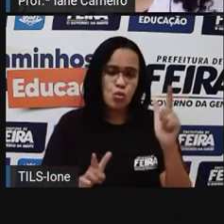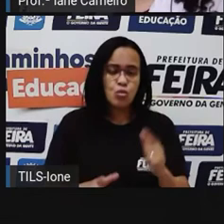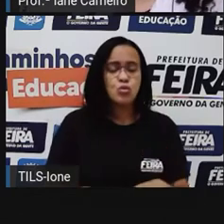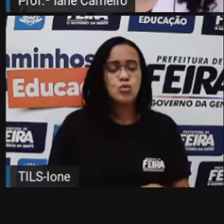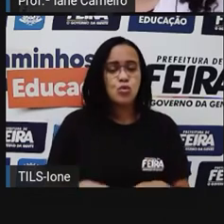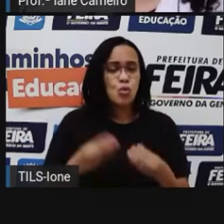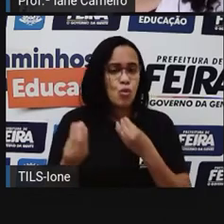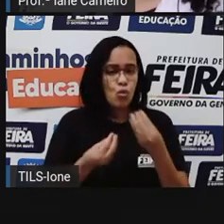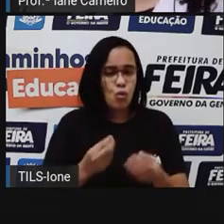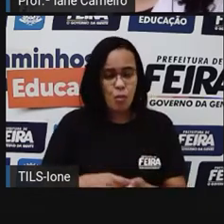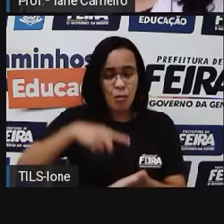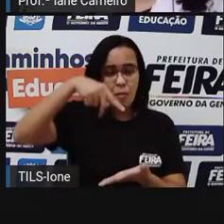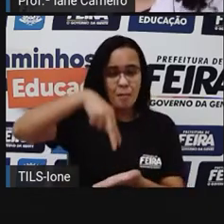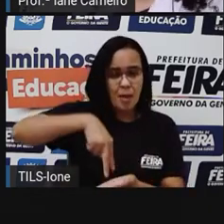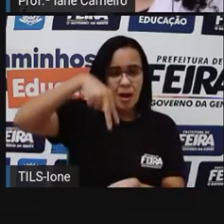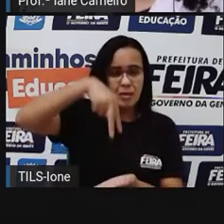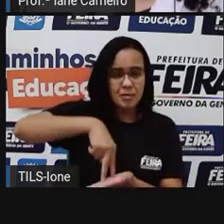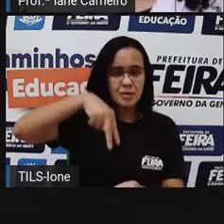objeto que foi perdido.